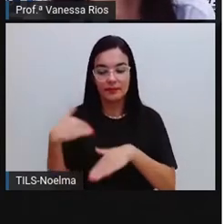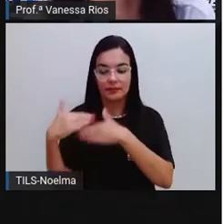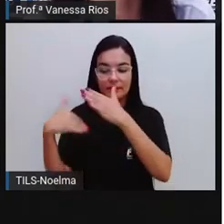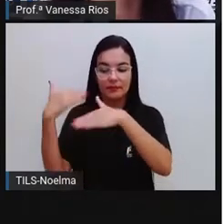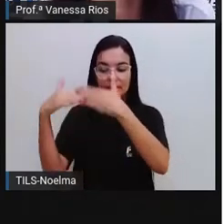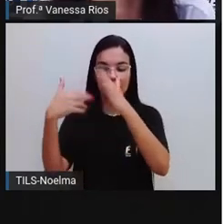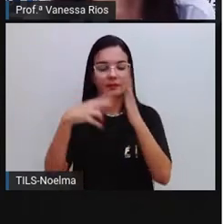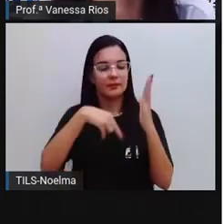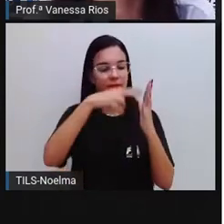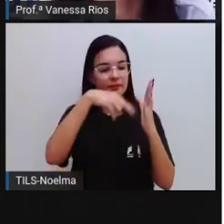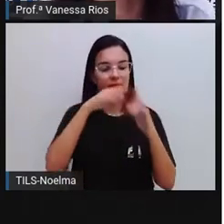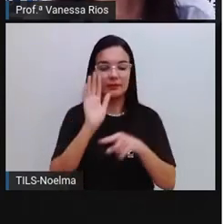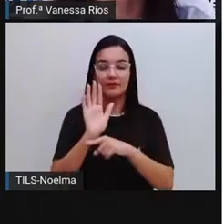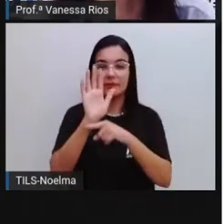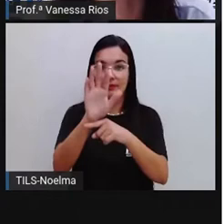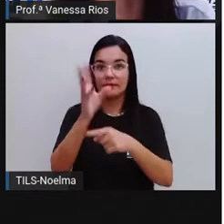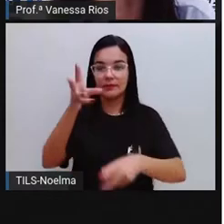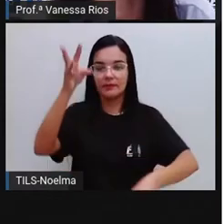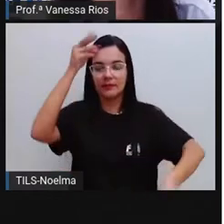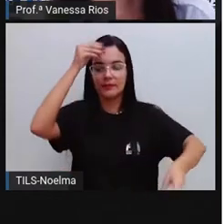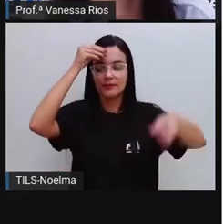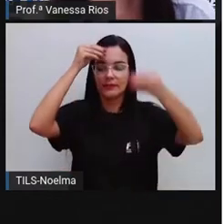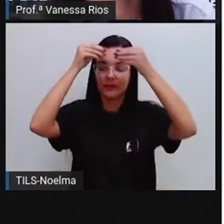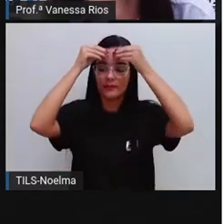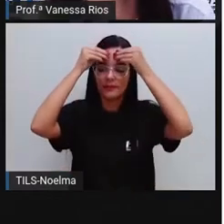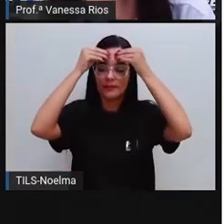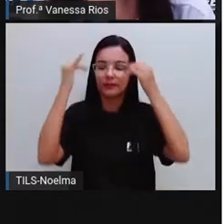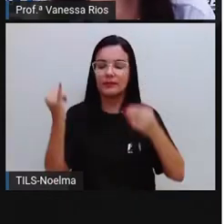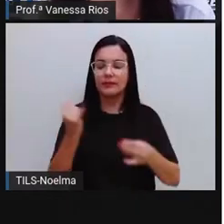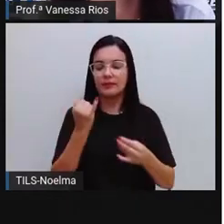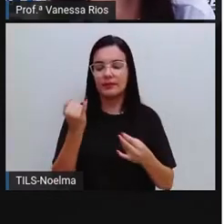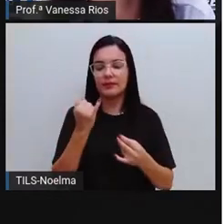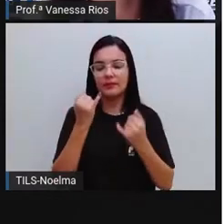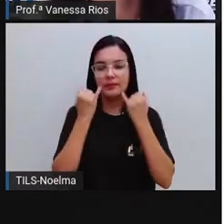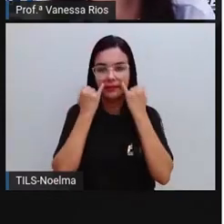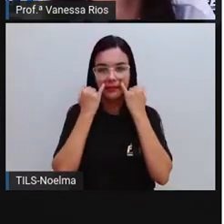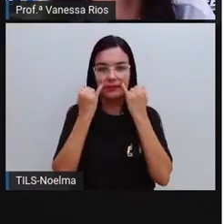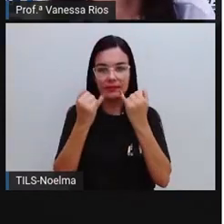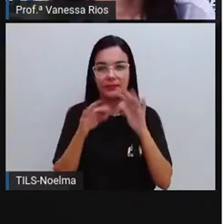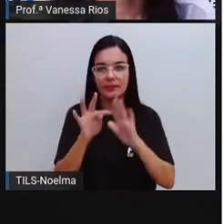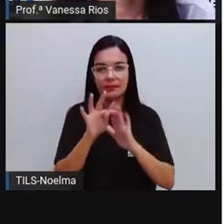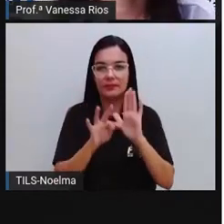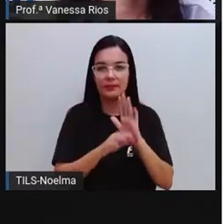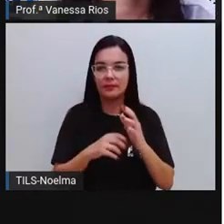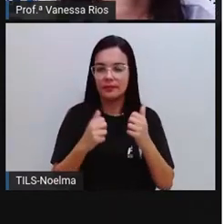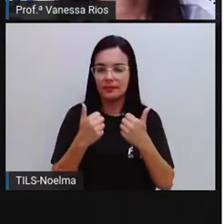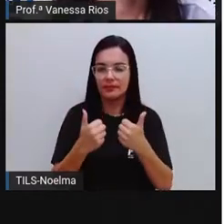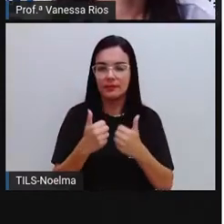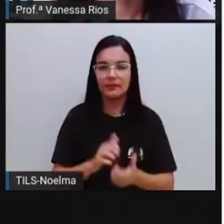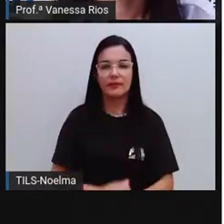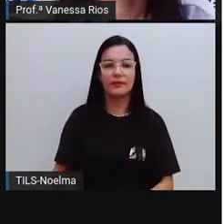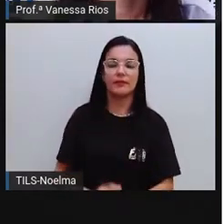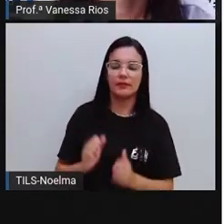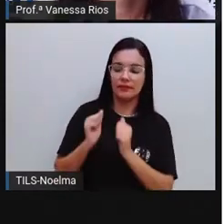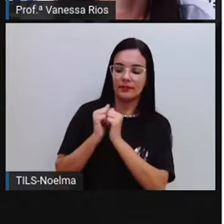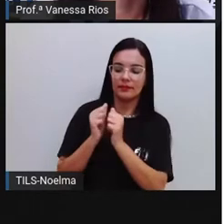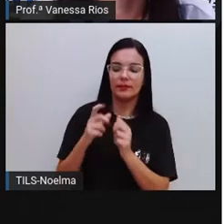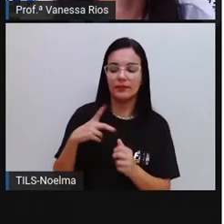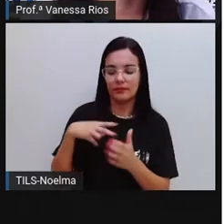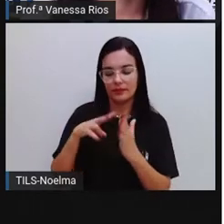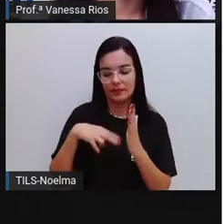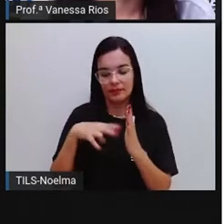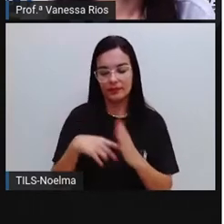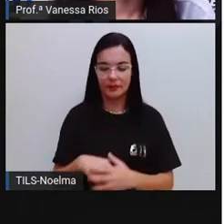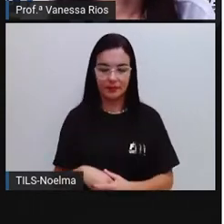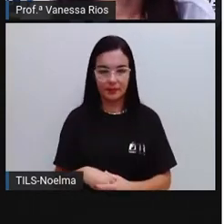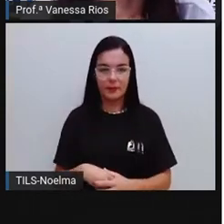a sua leitura e ajudar na compreensão das informações trazidas pelo texto. Então vamos ler junto comigo, tá bom?